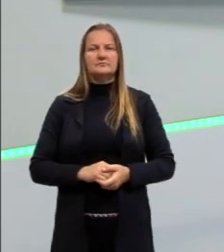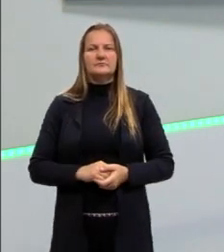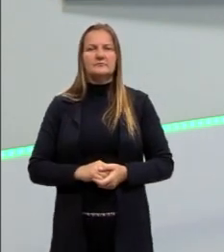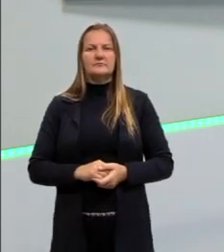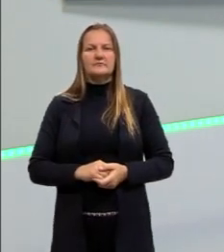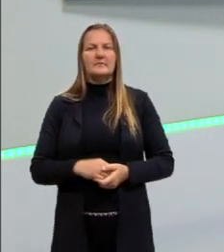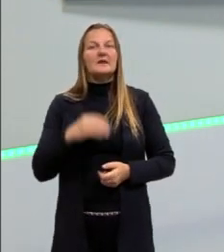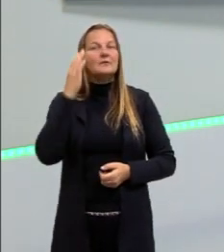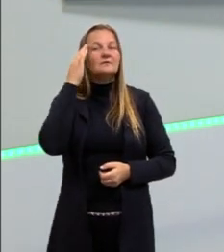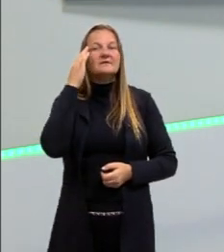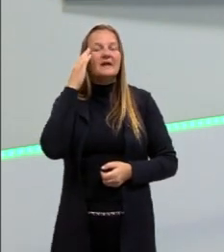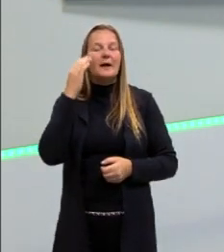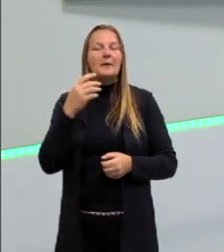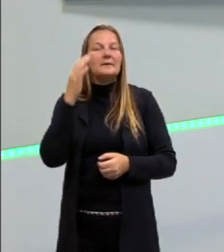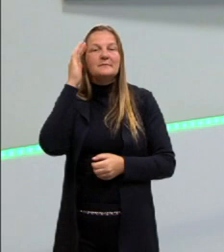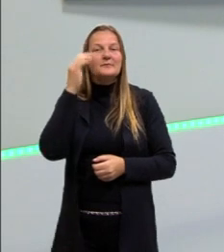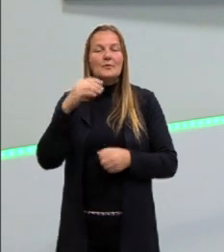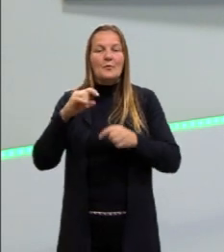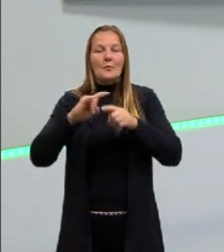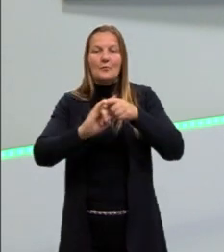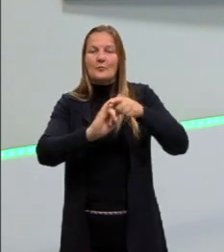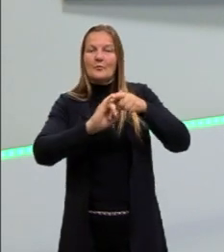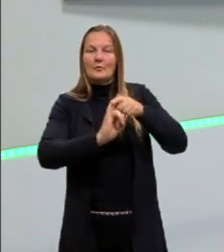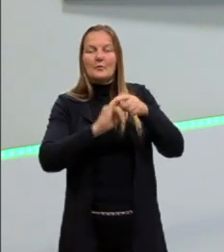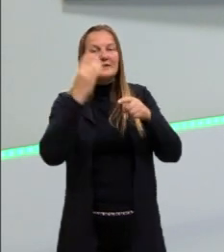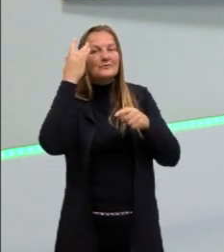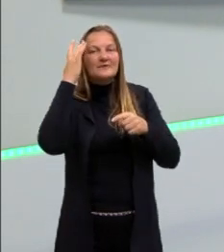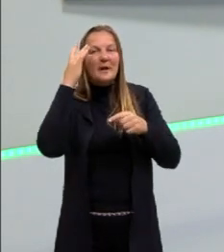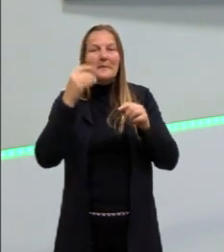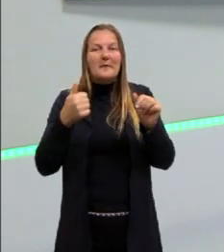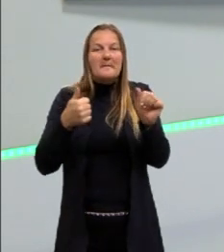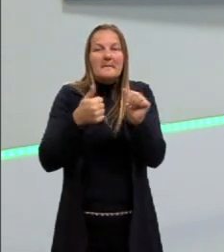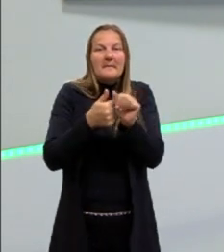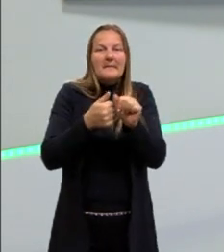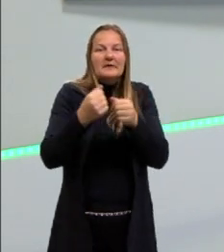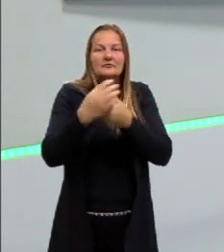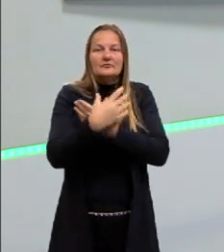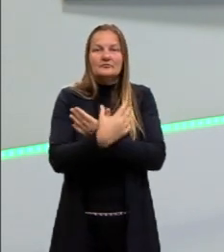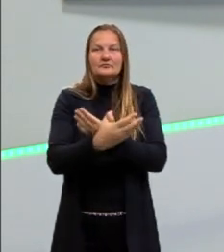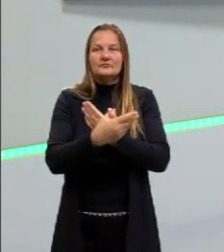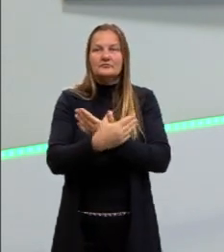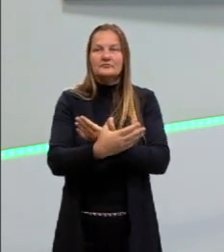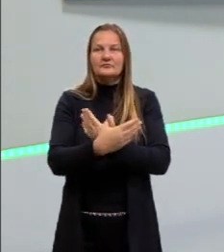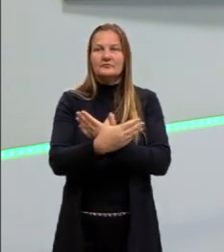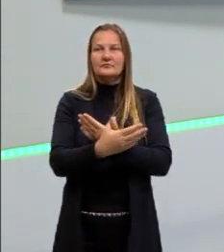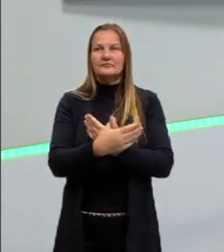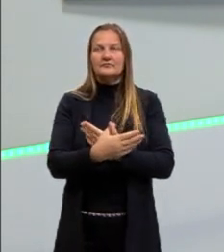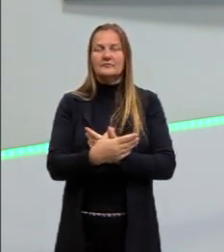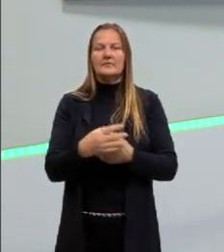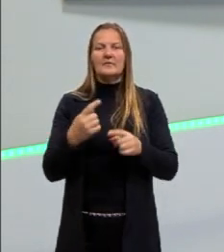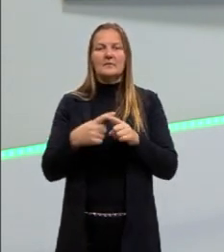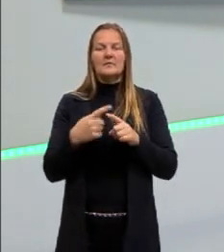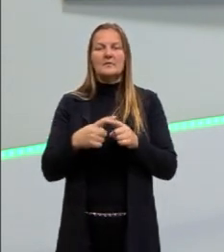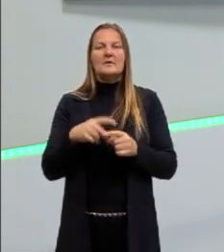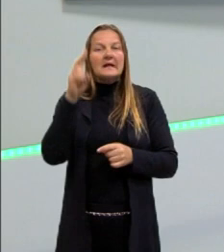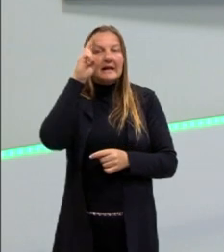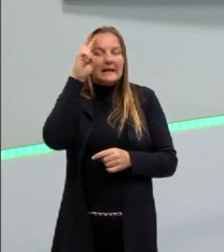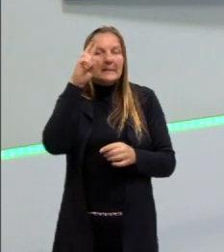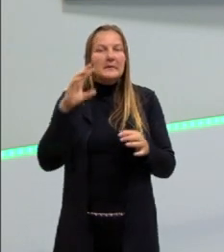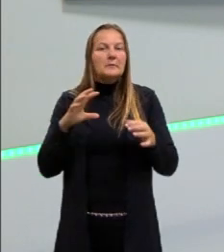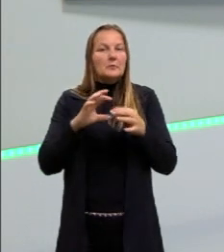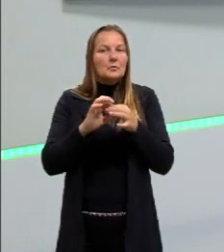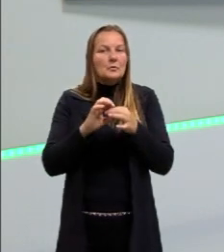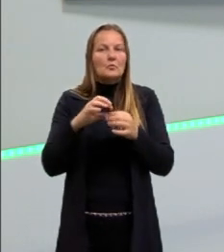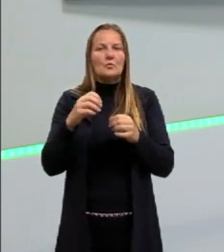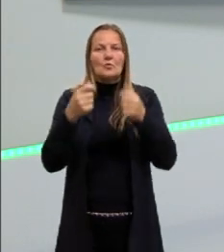ele não vai saber onde é que está a mariposa, né? E isso aqui, né, está associado, lembrem que vai estar associado